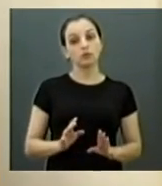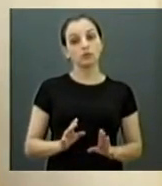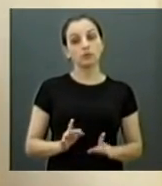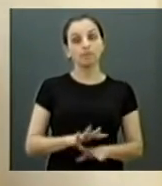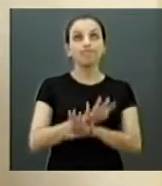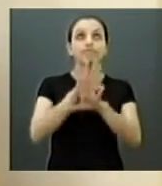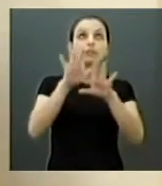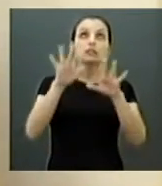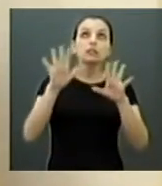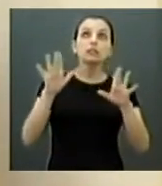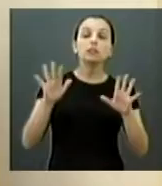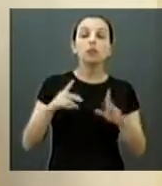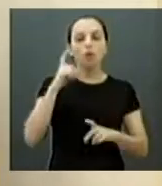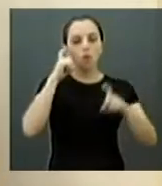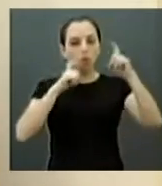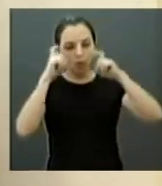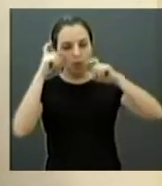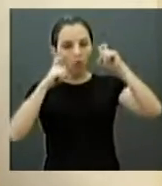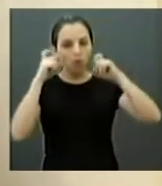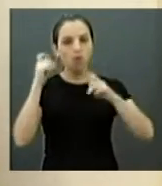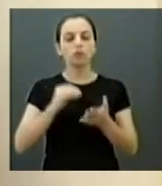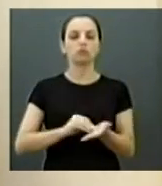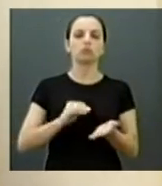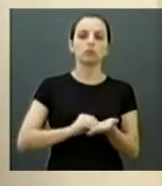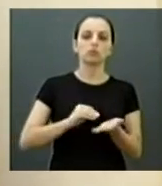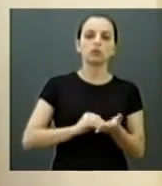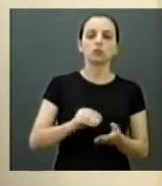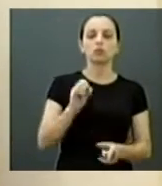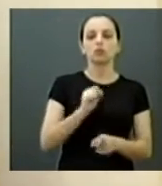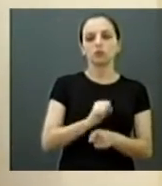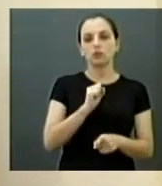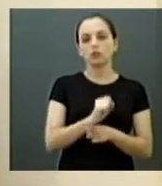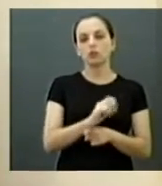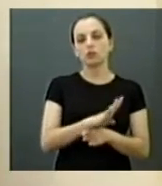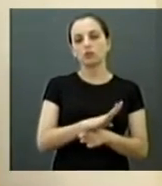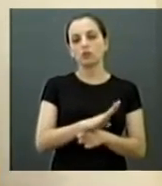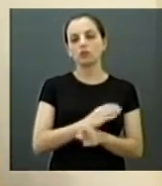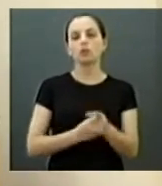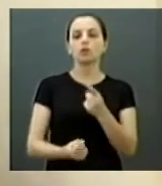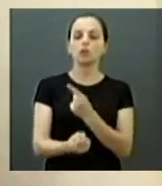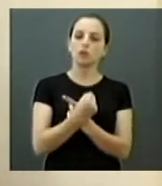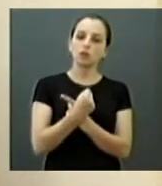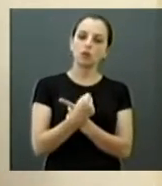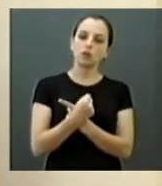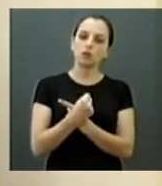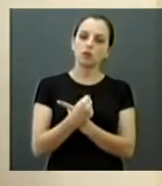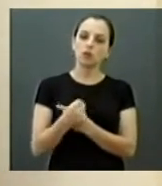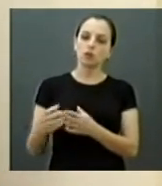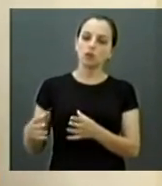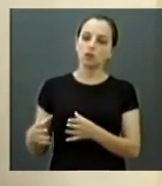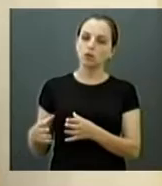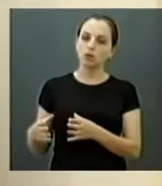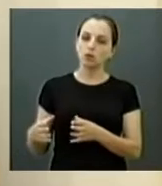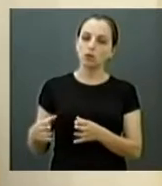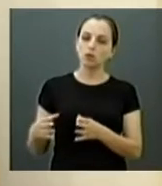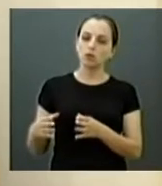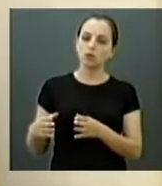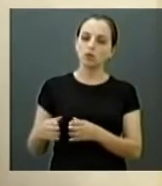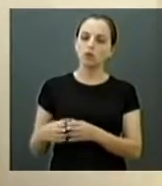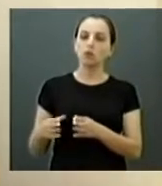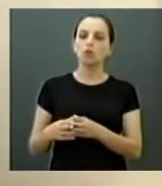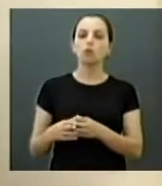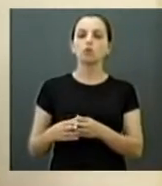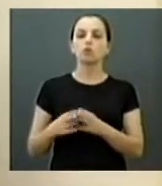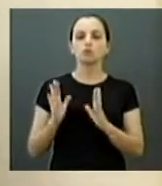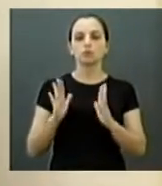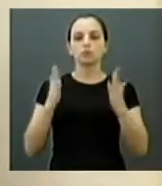preocupante, a Secretaria de Ciência Social lança uma campanha, mais um minuto, por favor. Mais